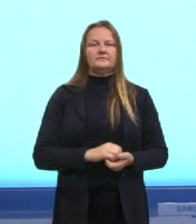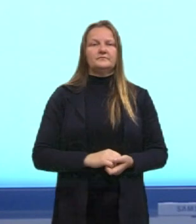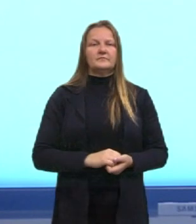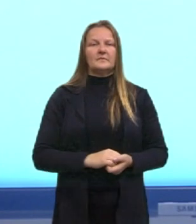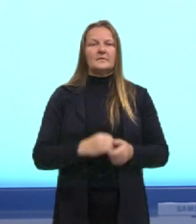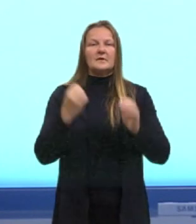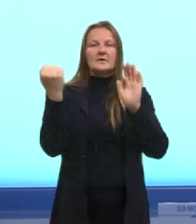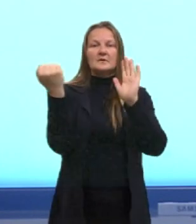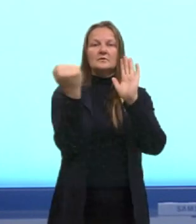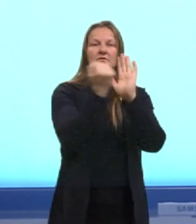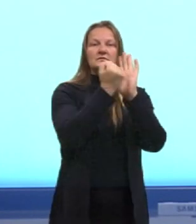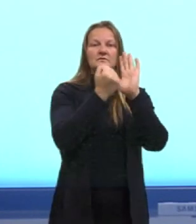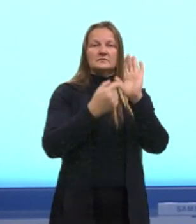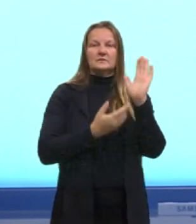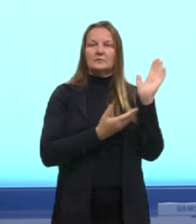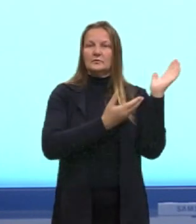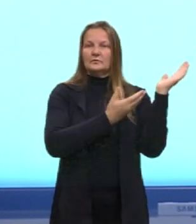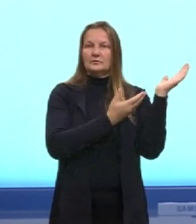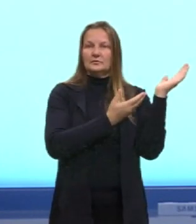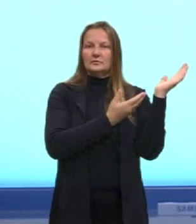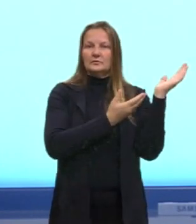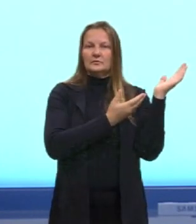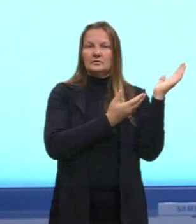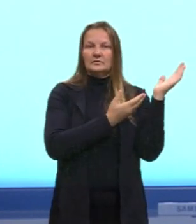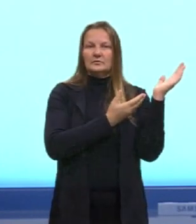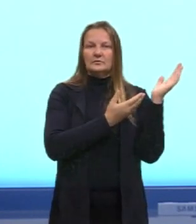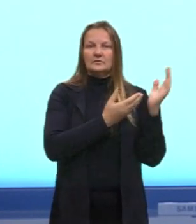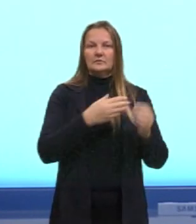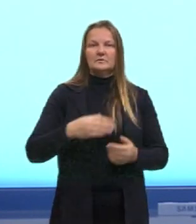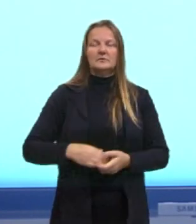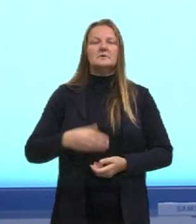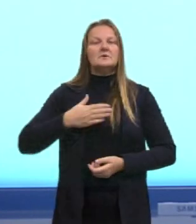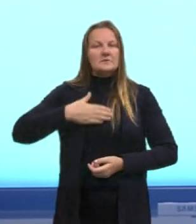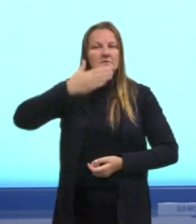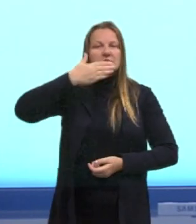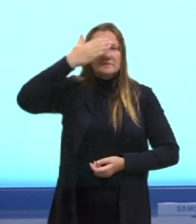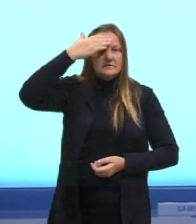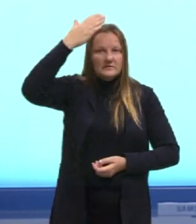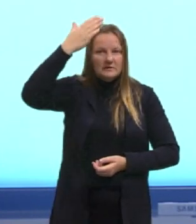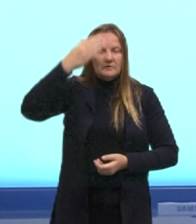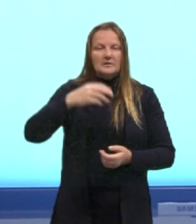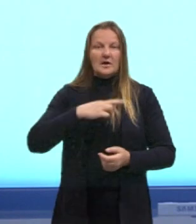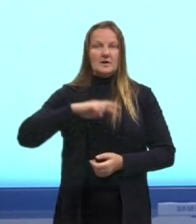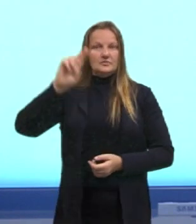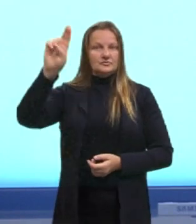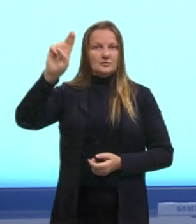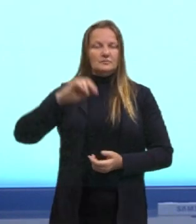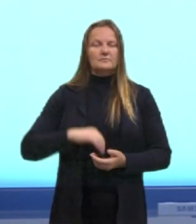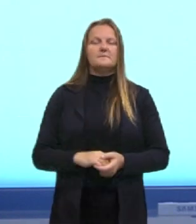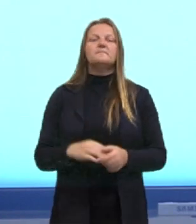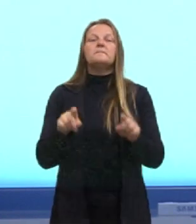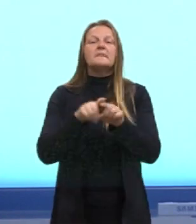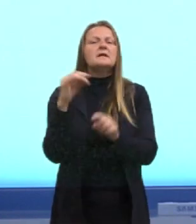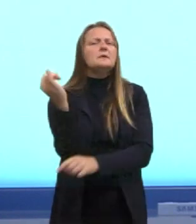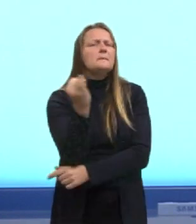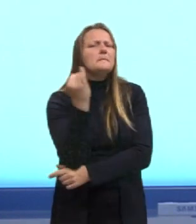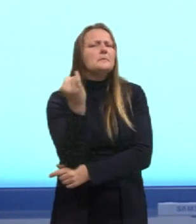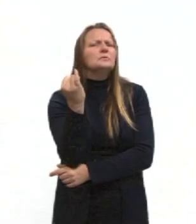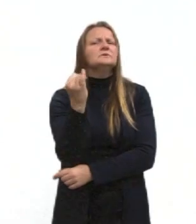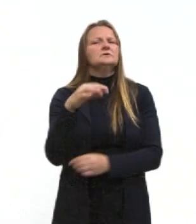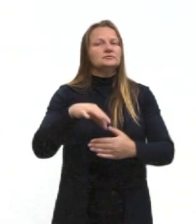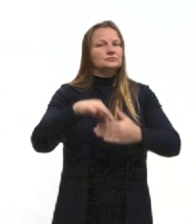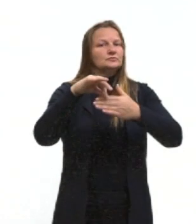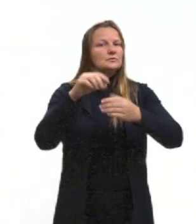estrela que são símbolos, então, do islamismo, tá, gurizada. Importante a gente salientar,